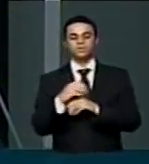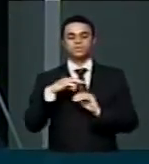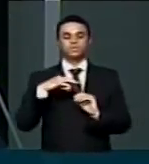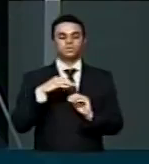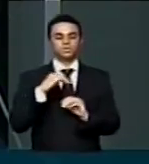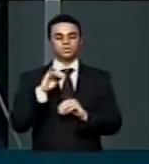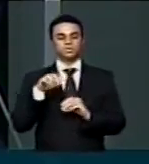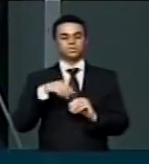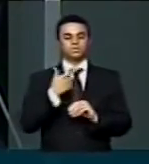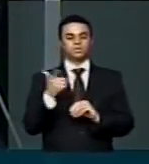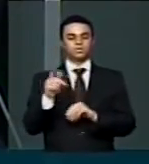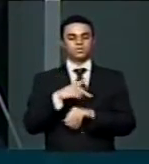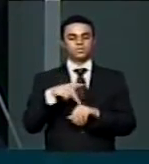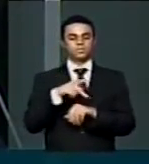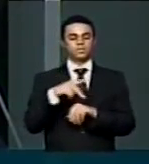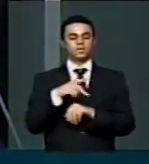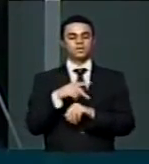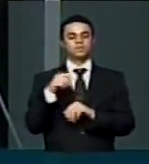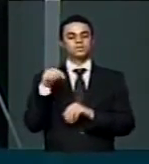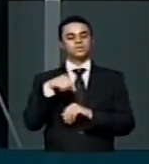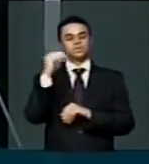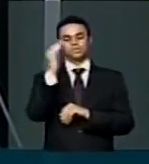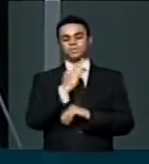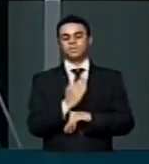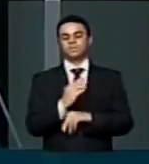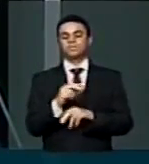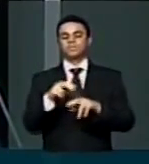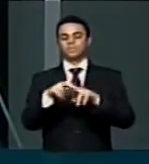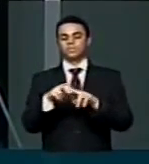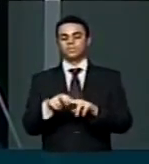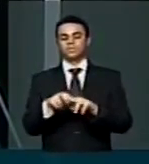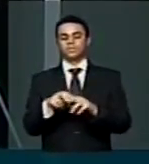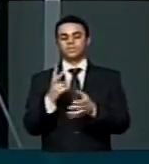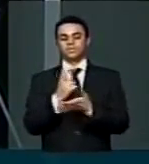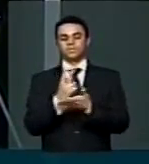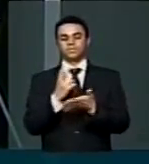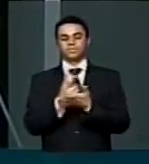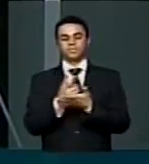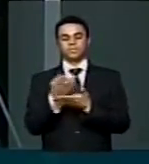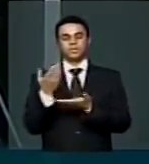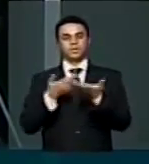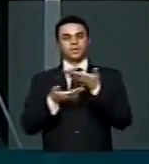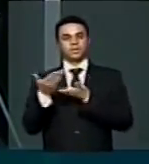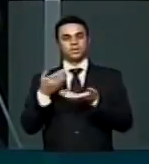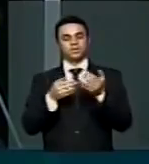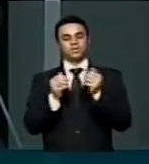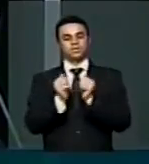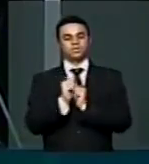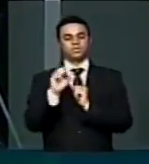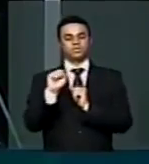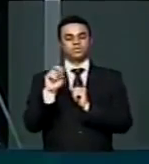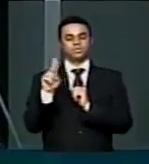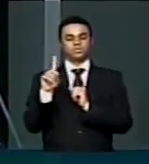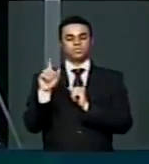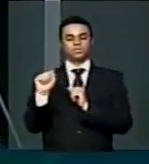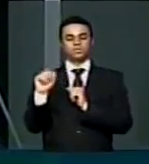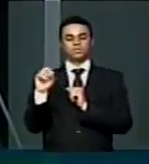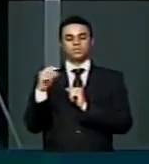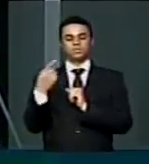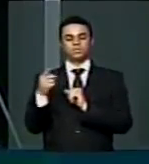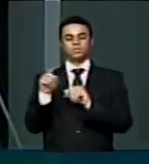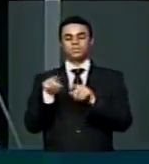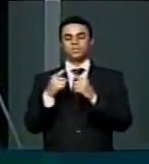o Sudão O governo